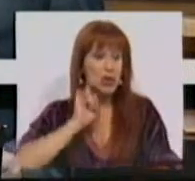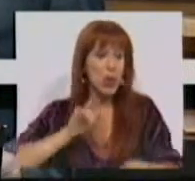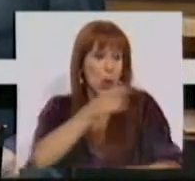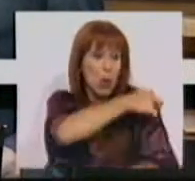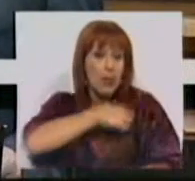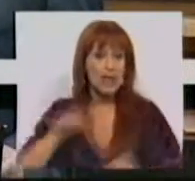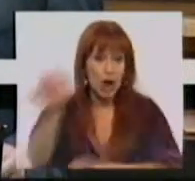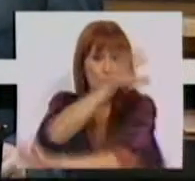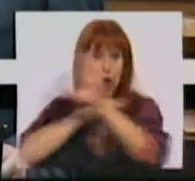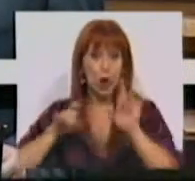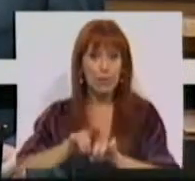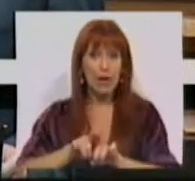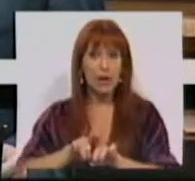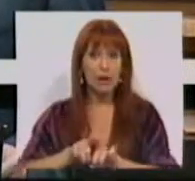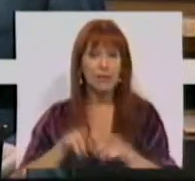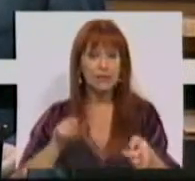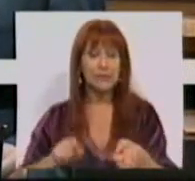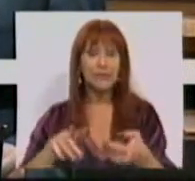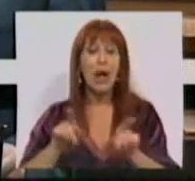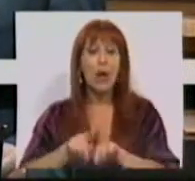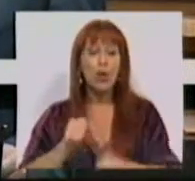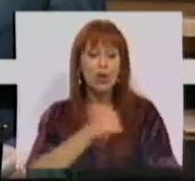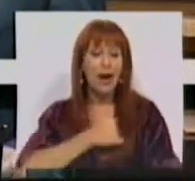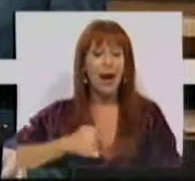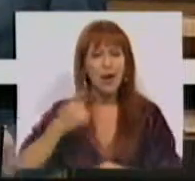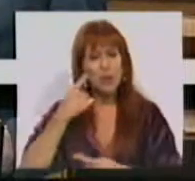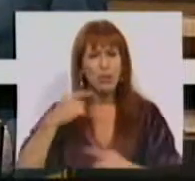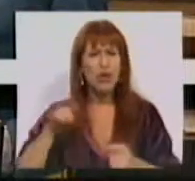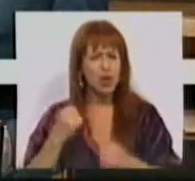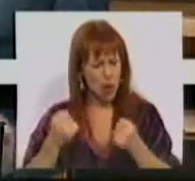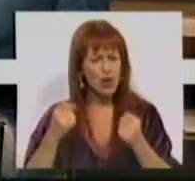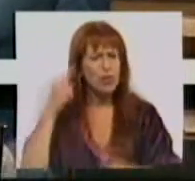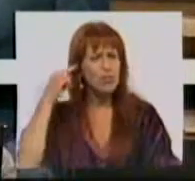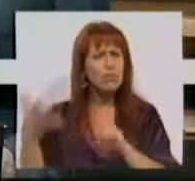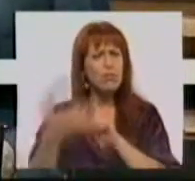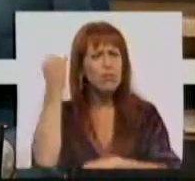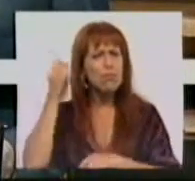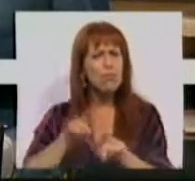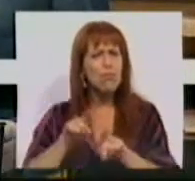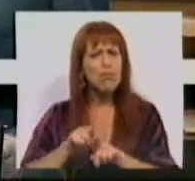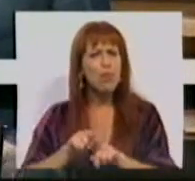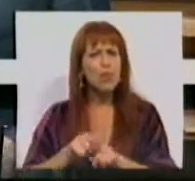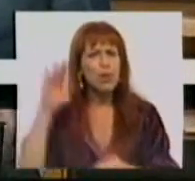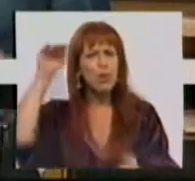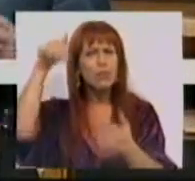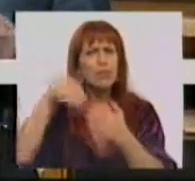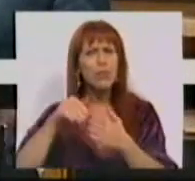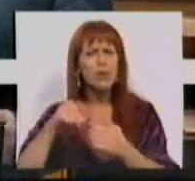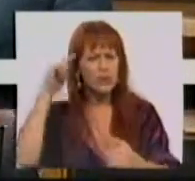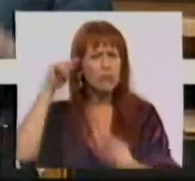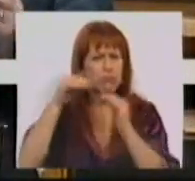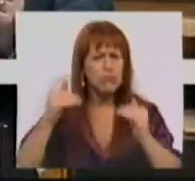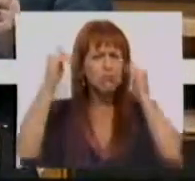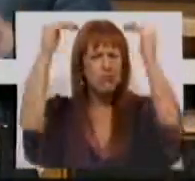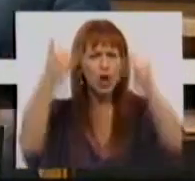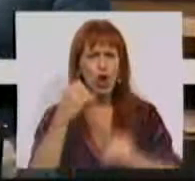Comissária Europeia Connie Edgard de que Varsóvia nos demonstrou que somos capazes de alcançar um resultado ambicioso